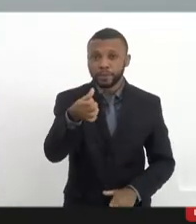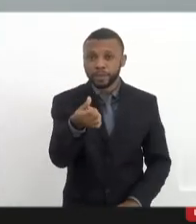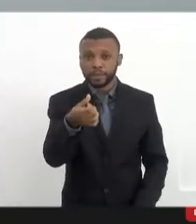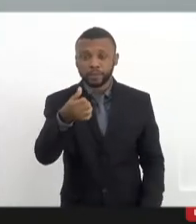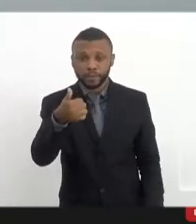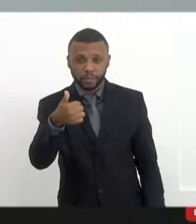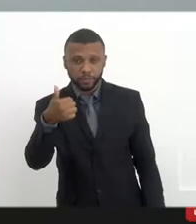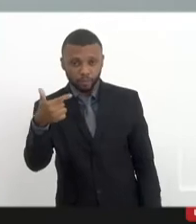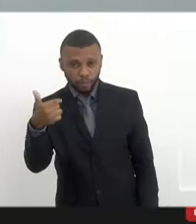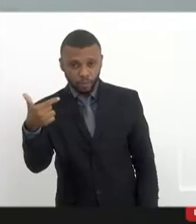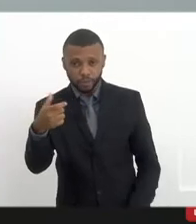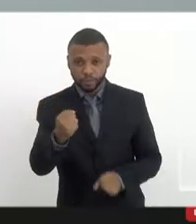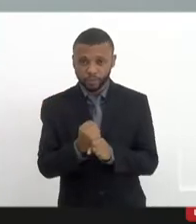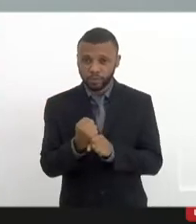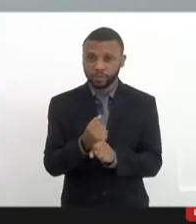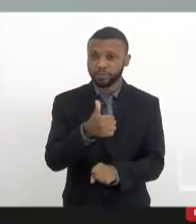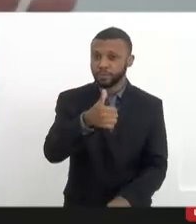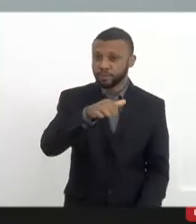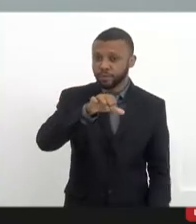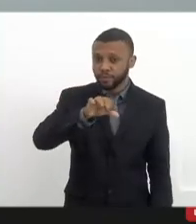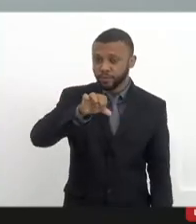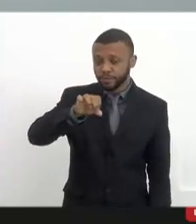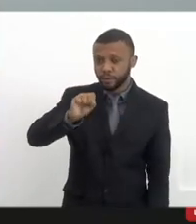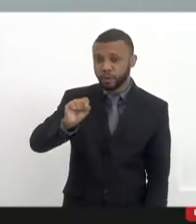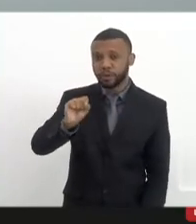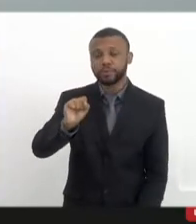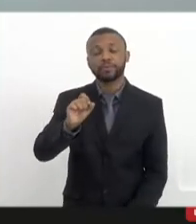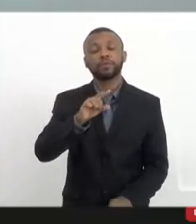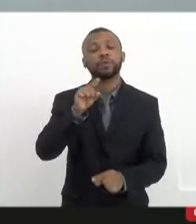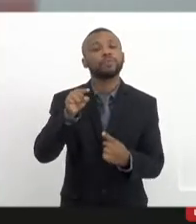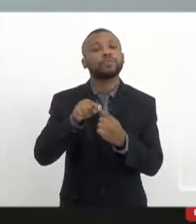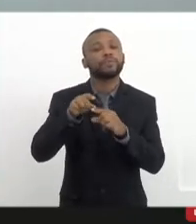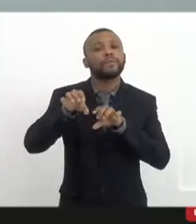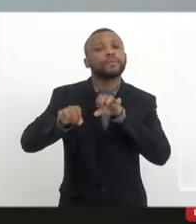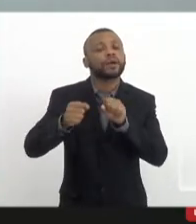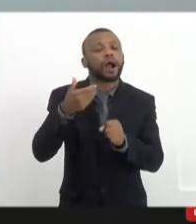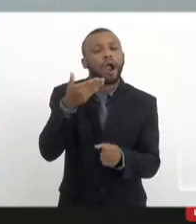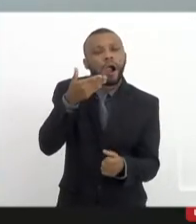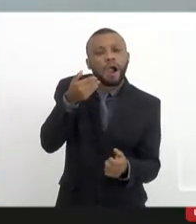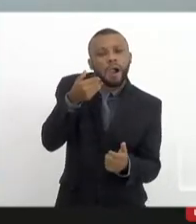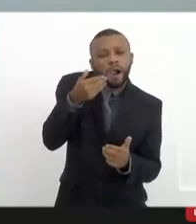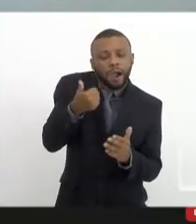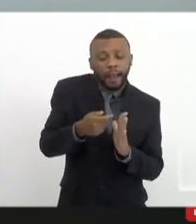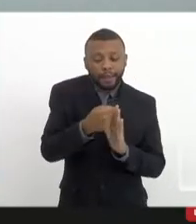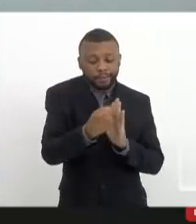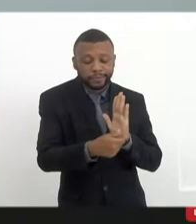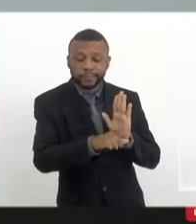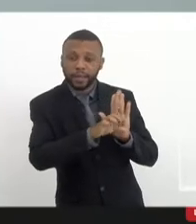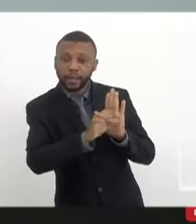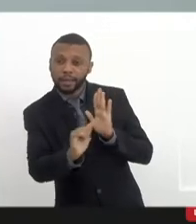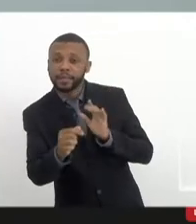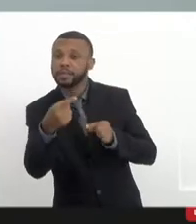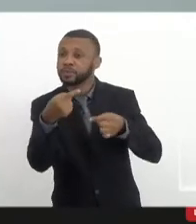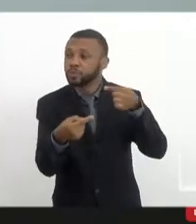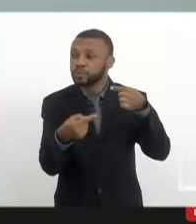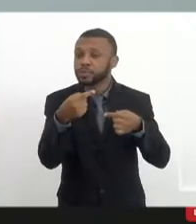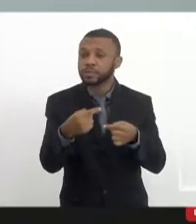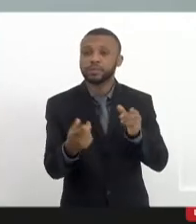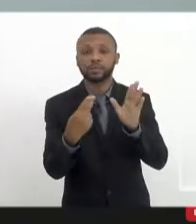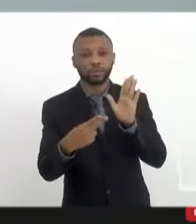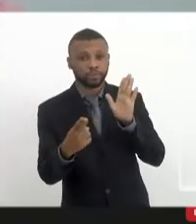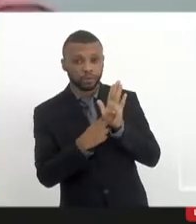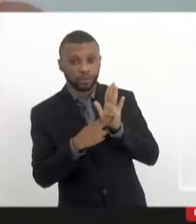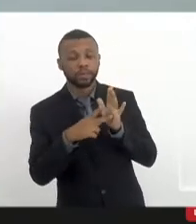98, tanto buscando o aprimoramento da lei quanto discutindo o seu cumprimento e a forma de seu cumprimento. Nesse